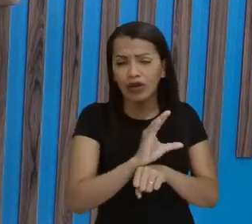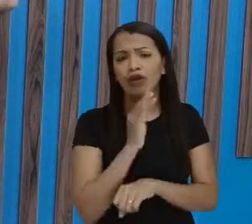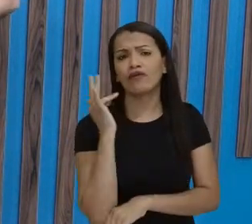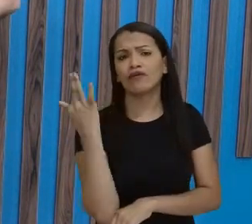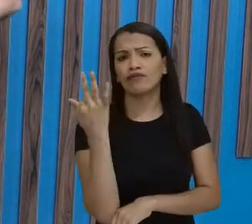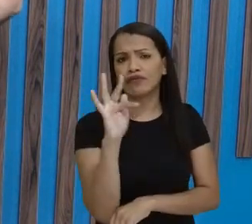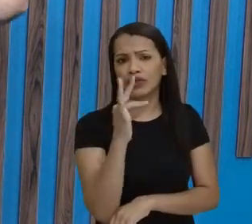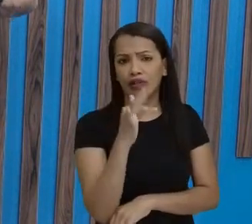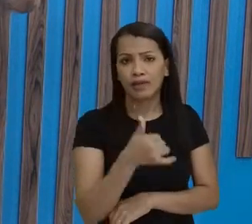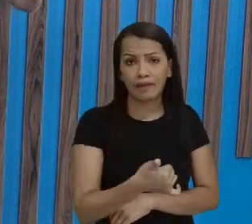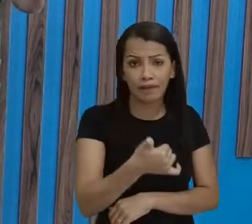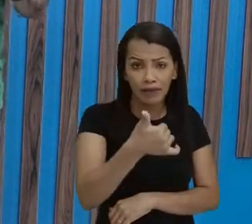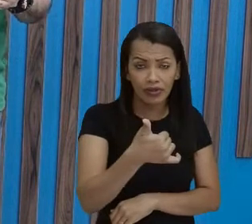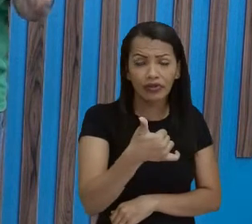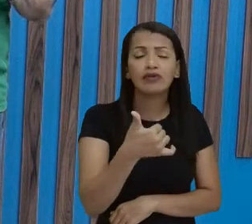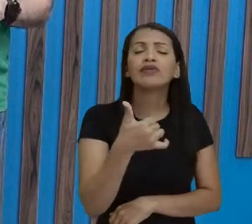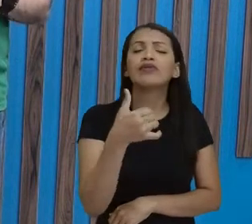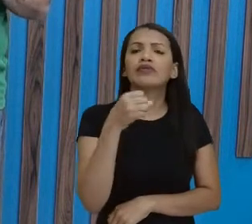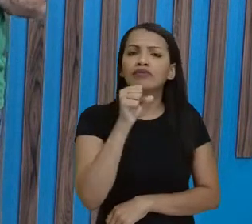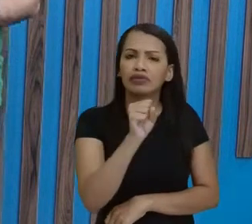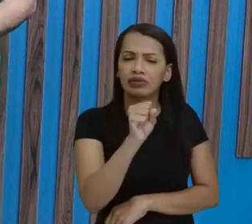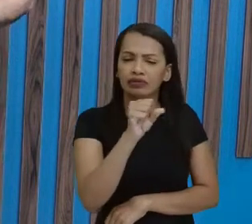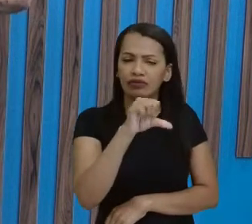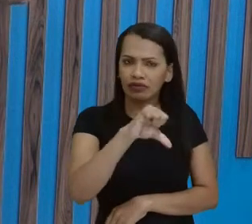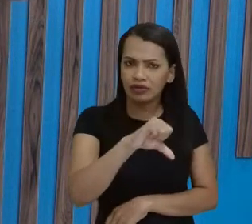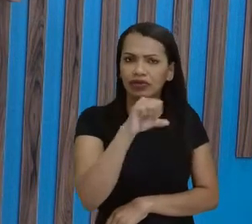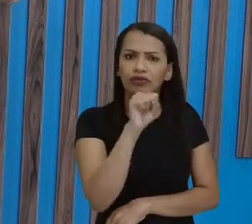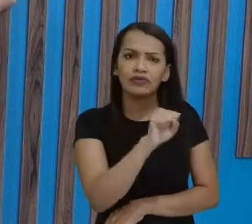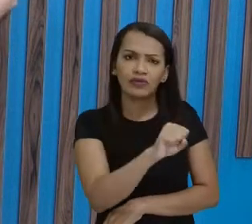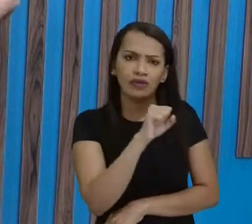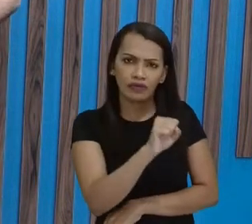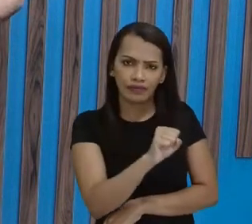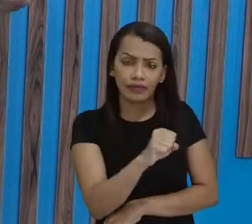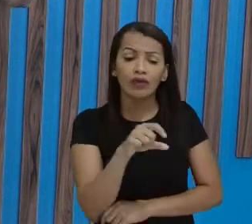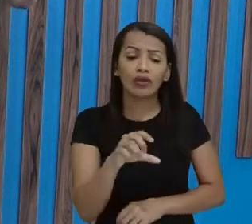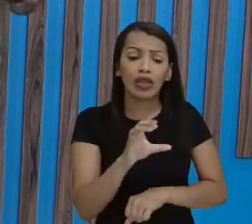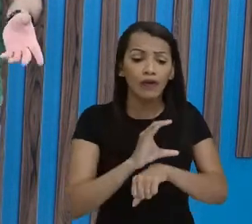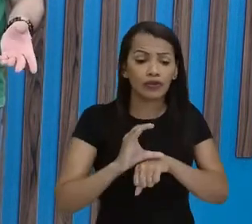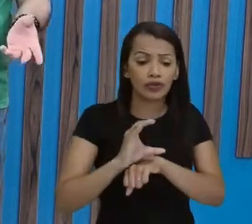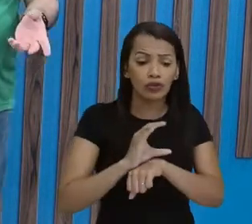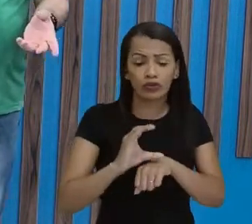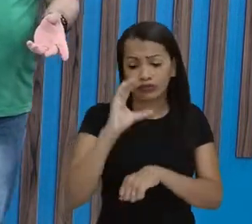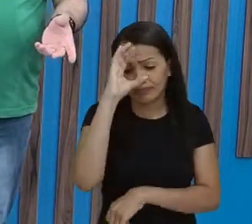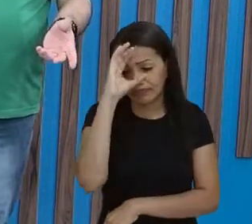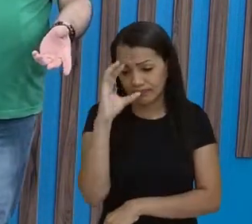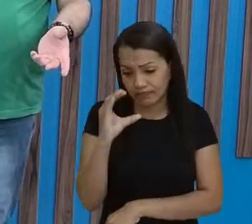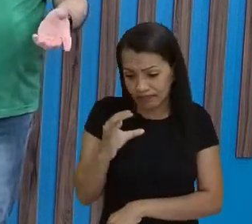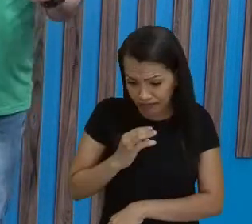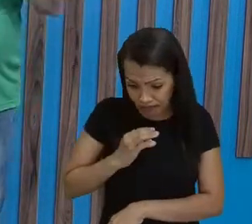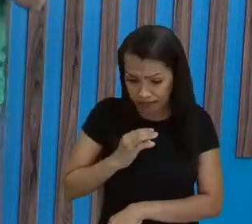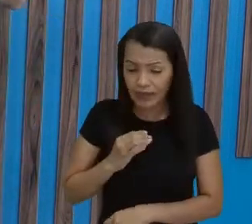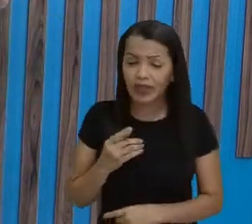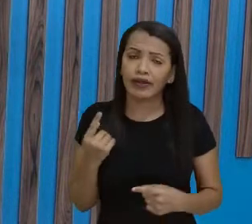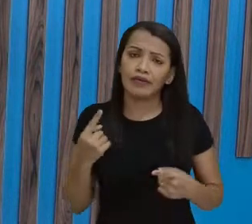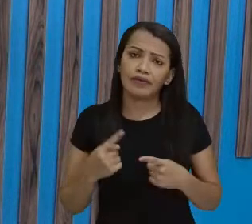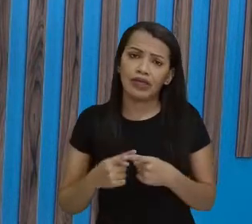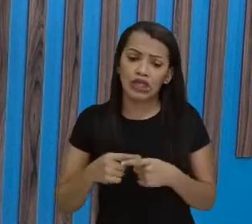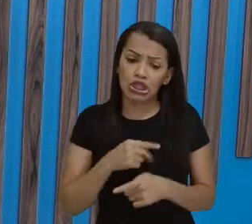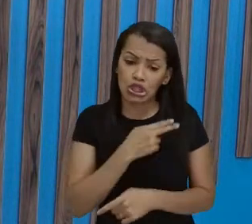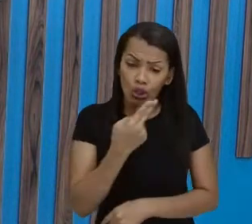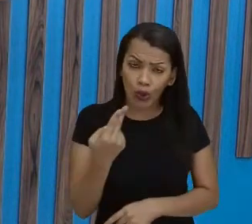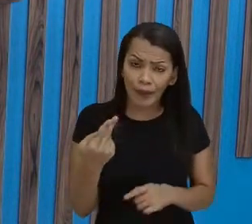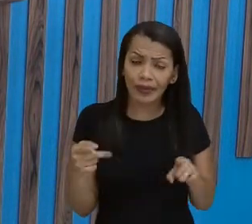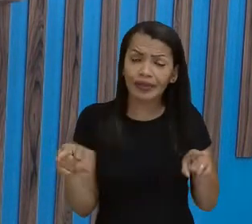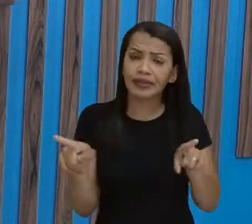1988, a chamada Constituição Cidadã, que não recebe esse nome à toa, né, vai receber esse nome